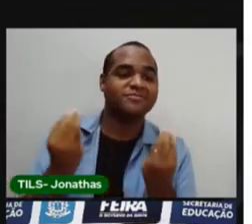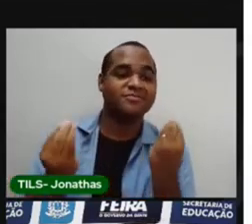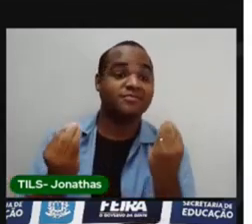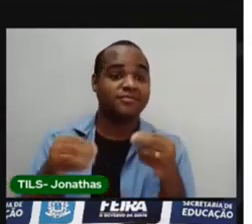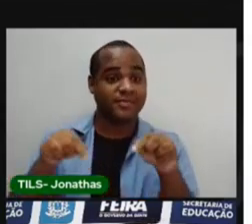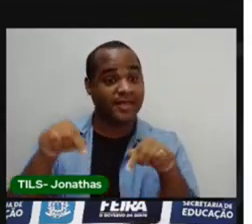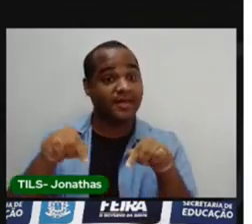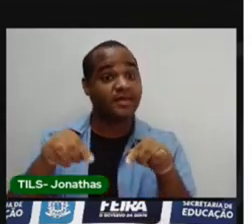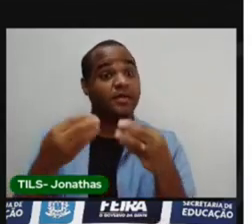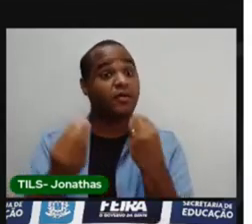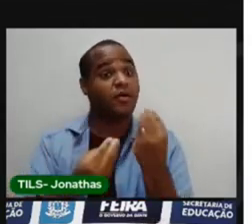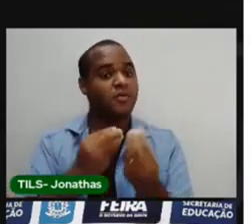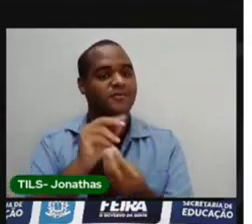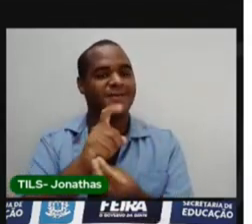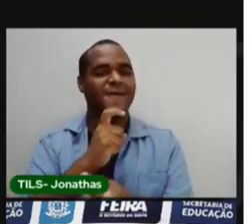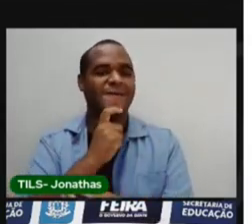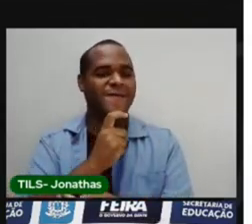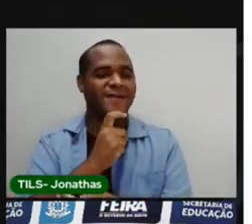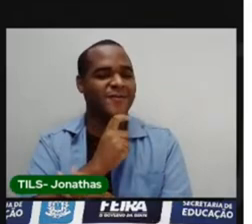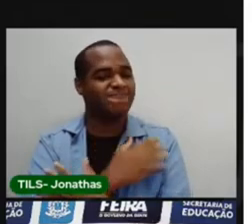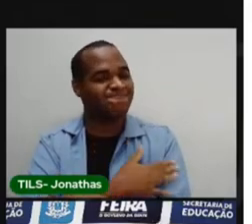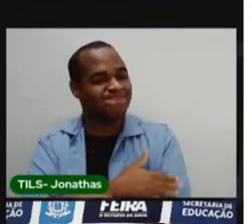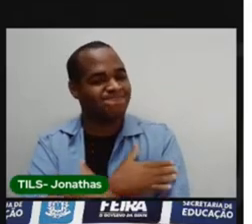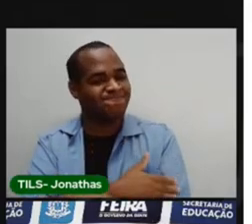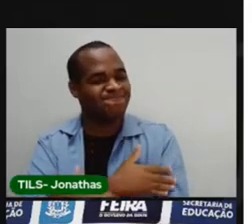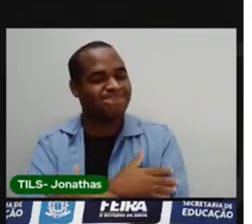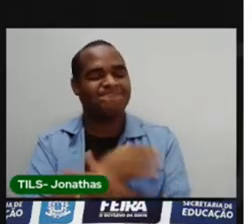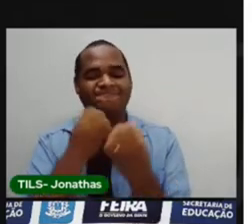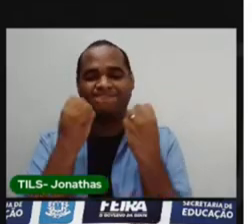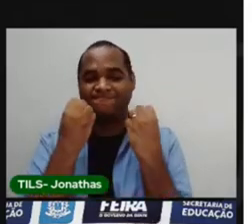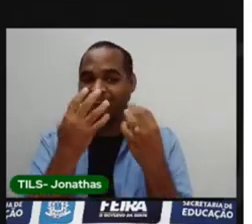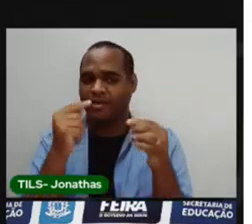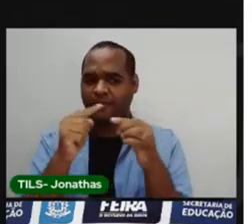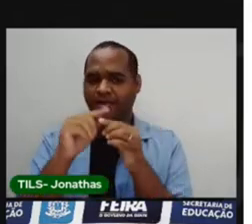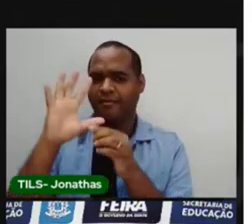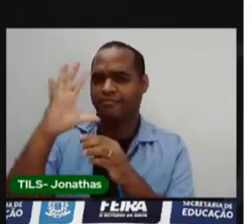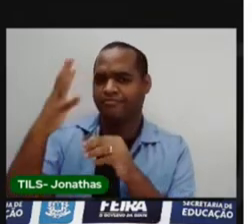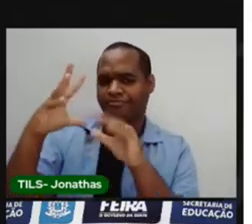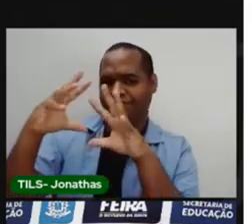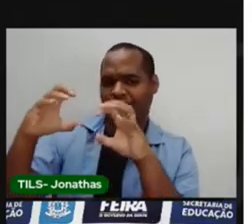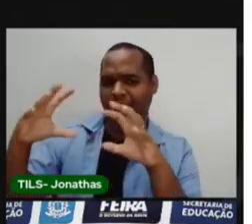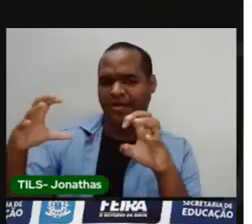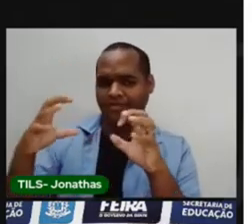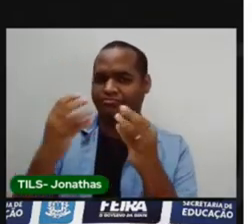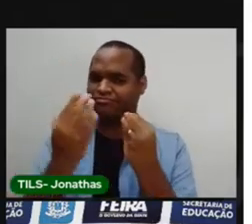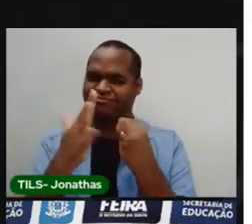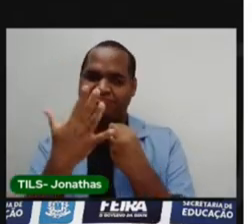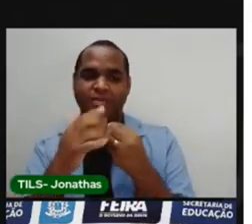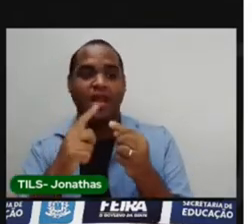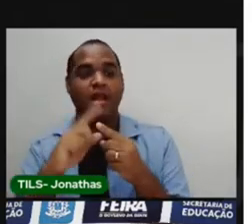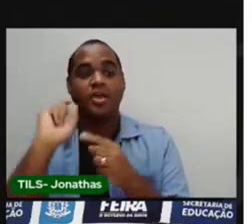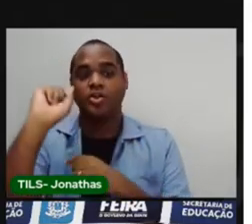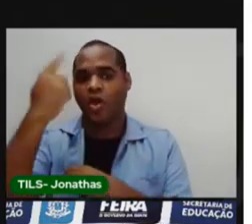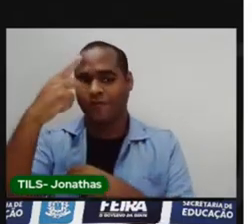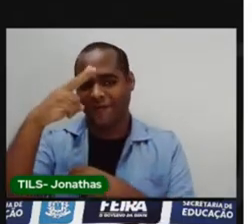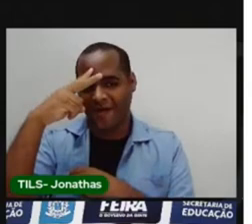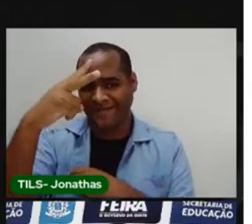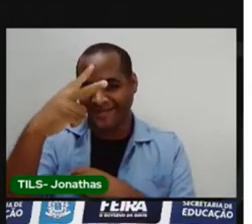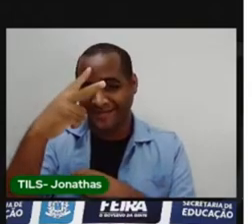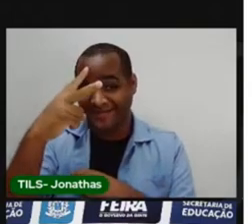Aqui onde a Proelida está friozinho, está no vago, está sim mais ou menos. E aí, você está? Está ensolarado?